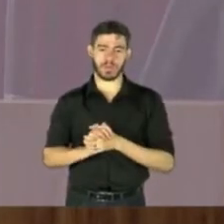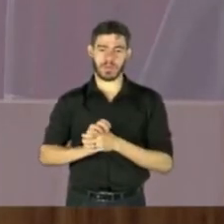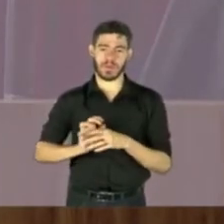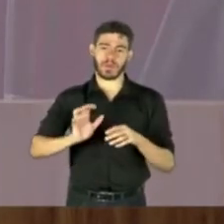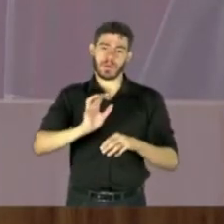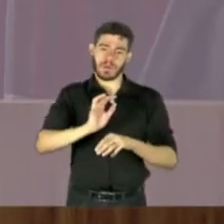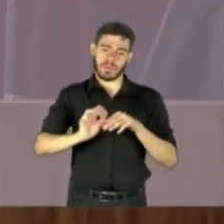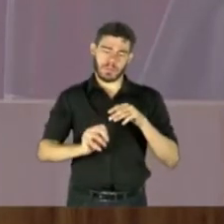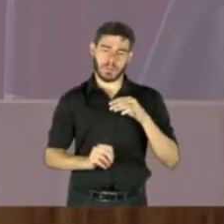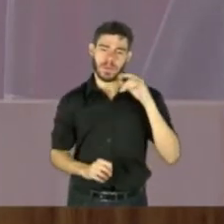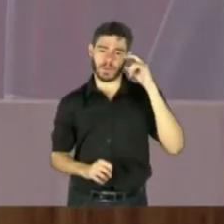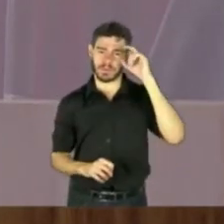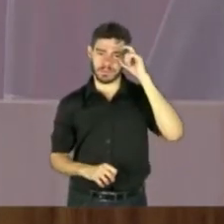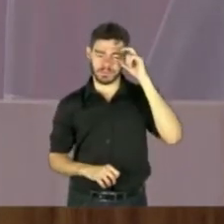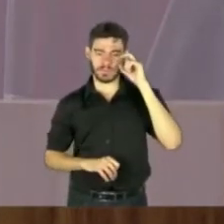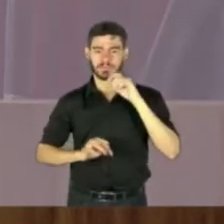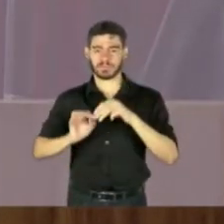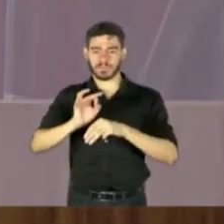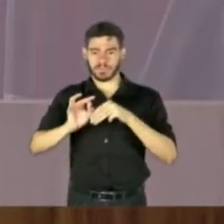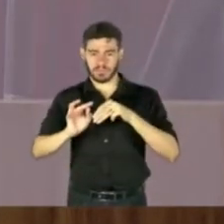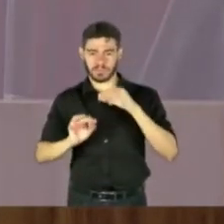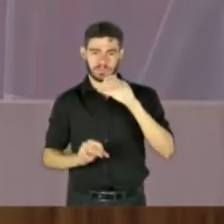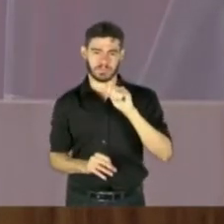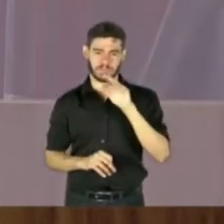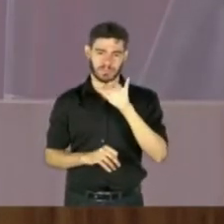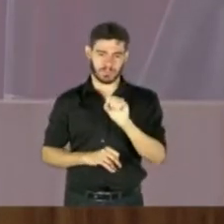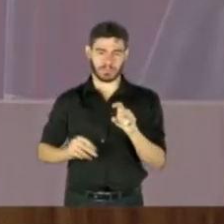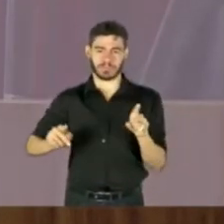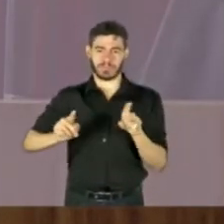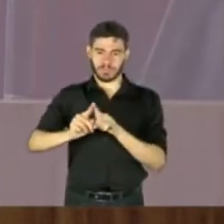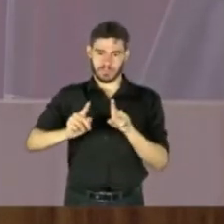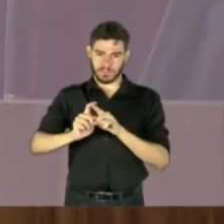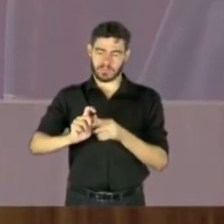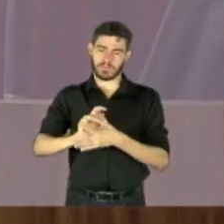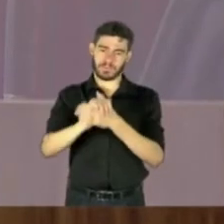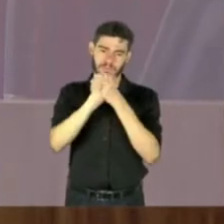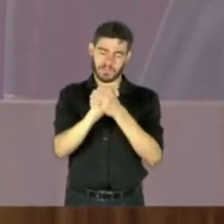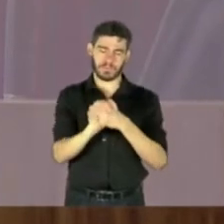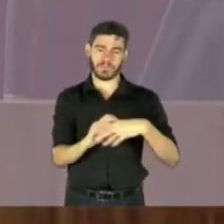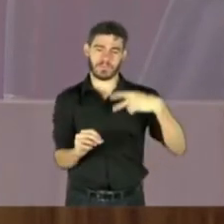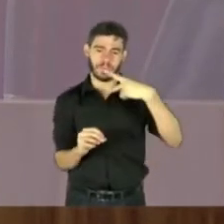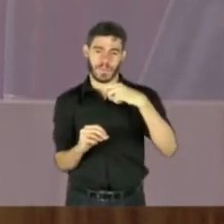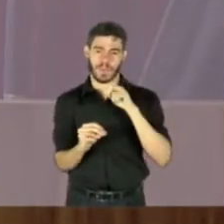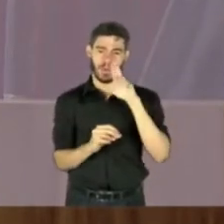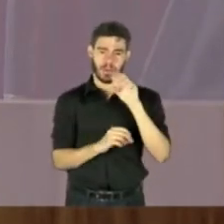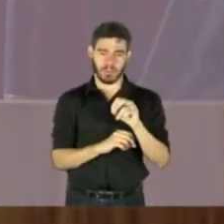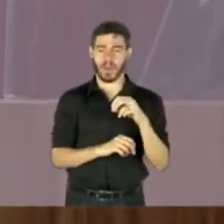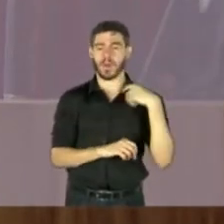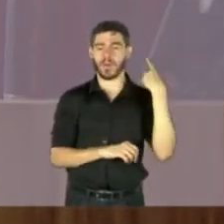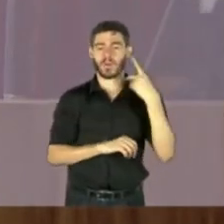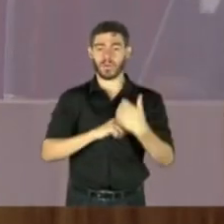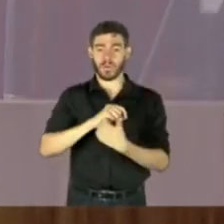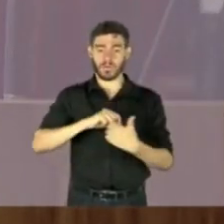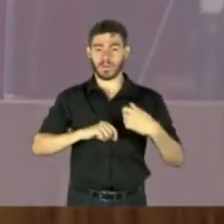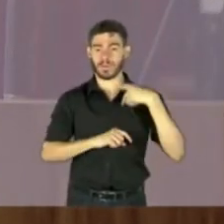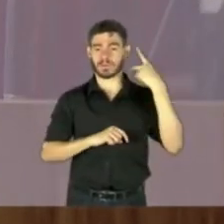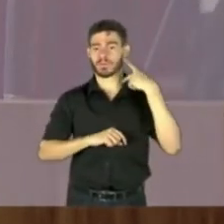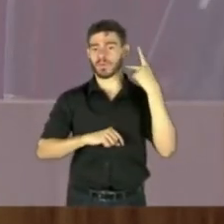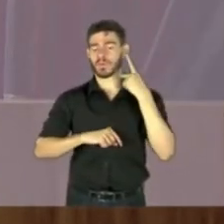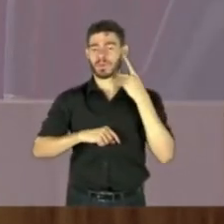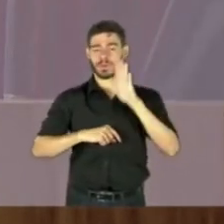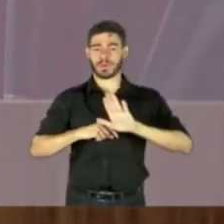ministro Sérgio Banhos, ministro Carlos Urbar, cumprimento também o professor Paulo Gonê, vice-procurador-geral